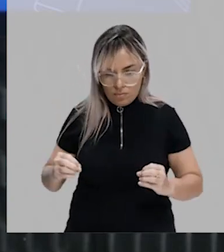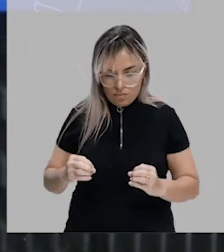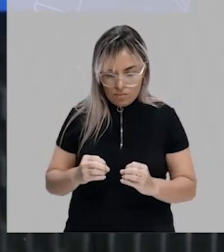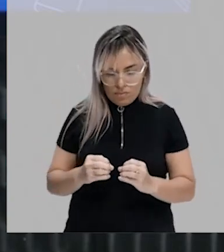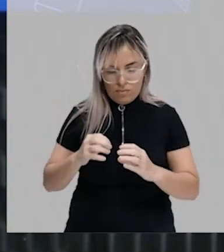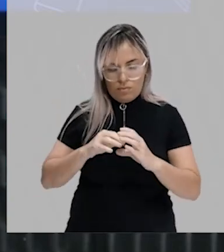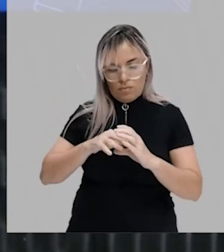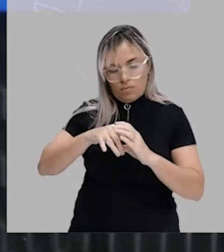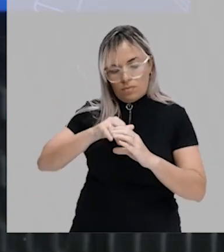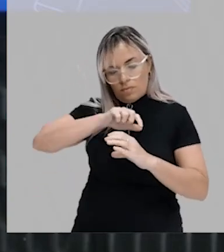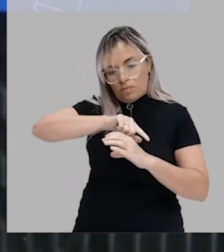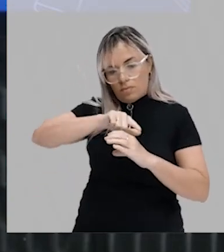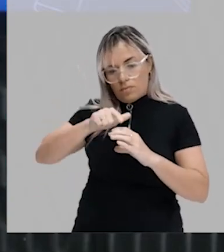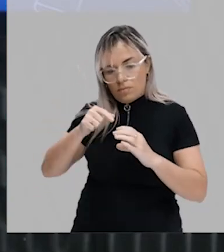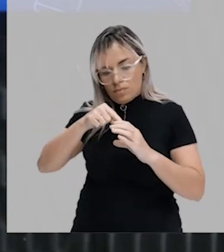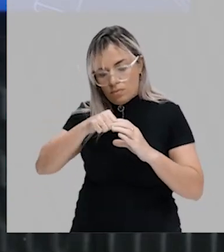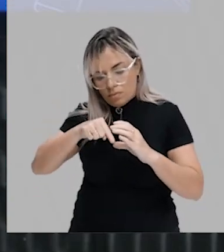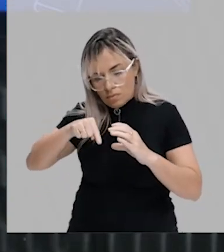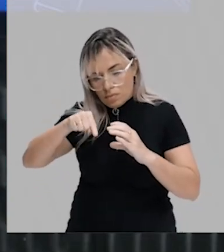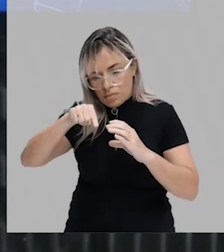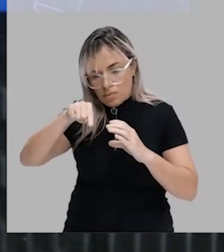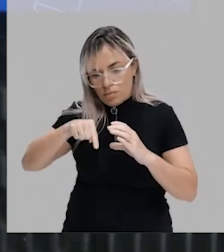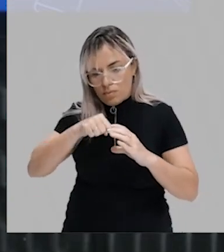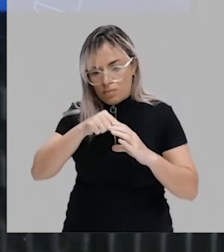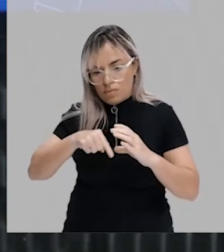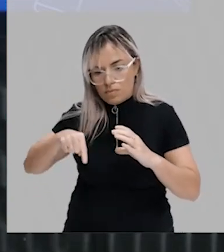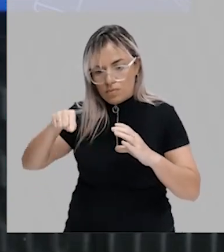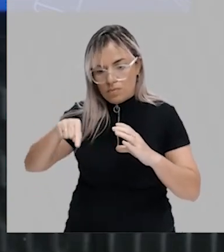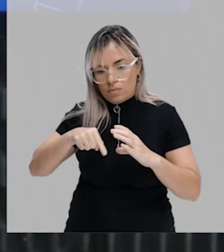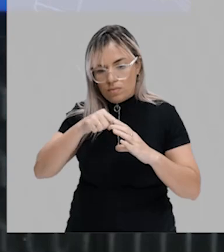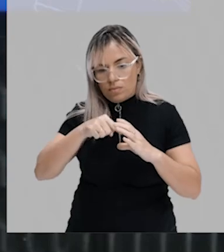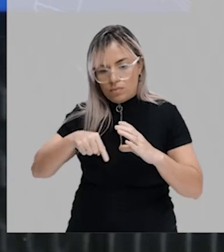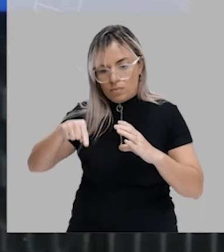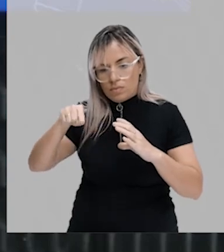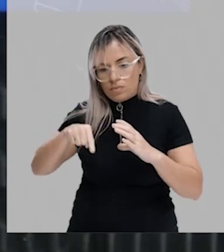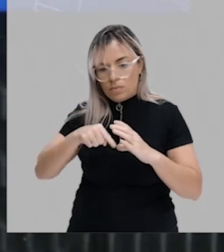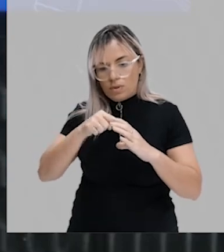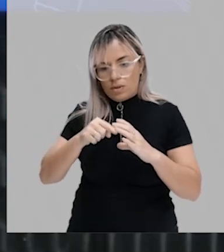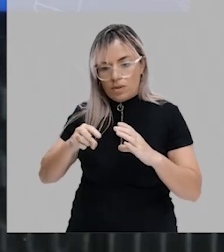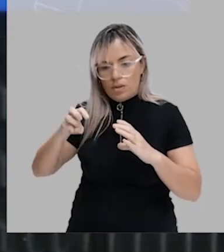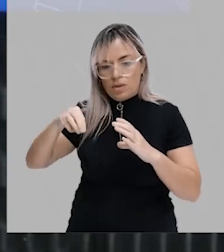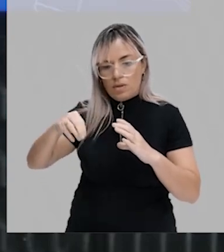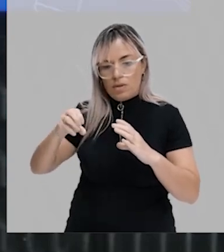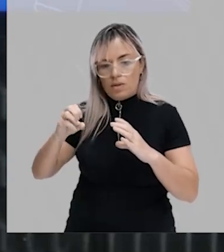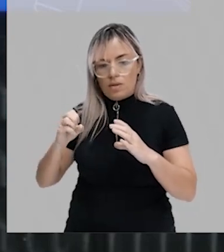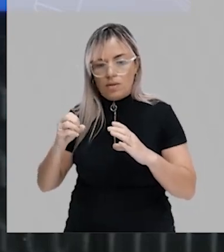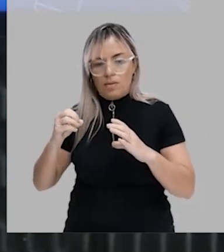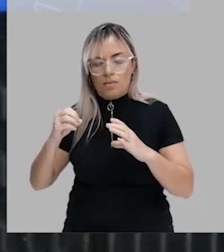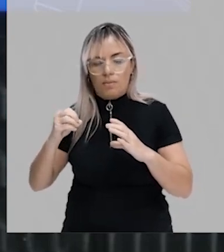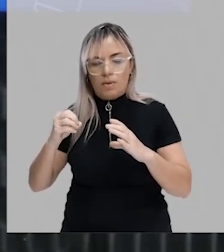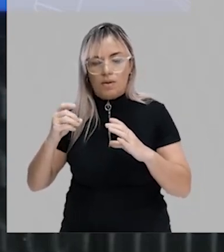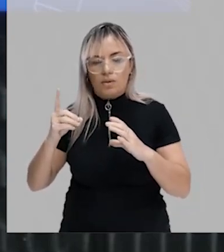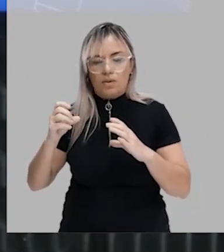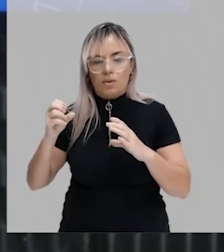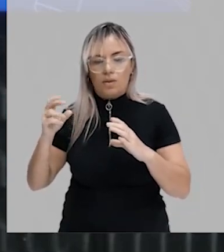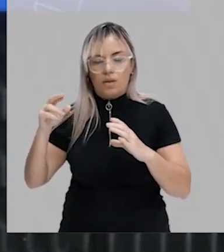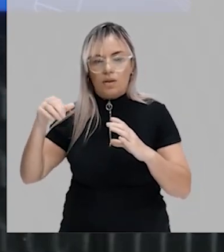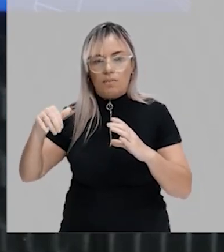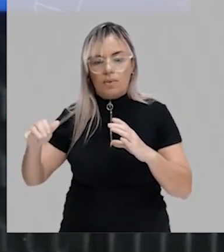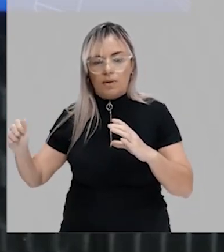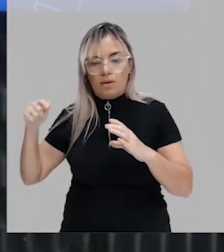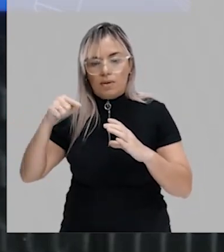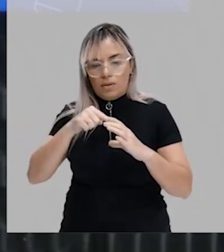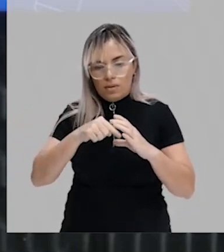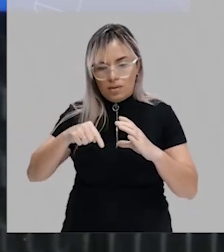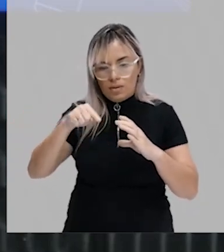olha só, é uma cavidade dentro do embrião e as paredes dessa cavidade, que é o celoma, é formada exclusivamente por mesoderma,